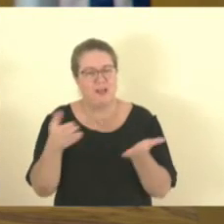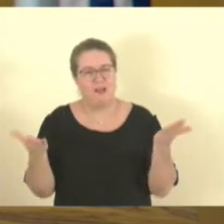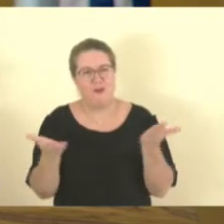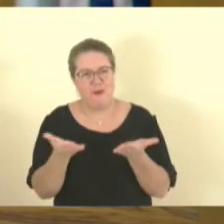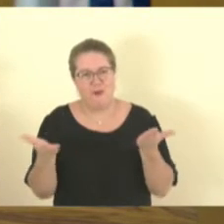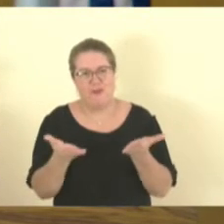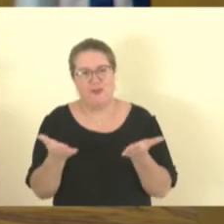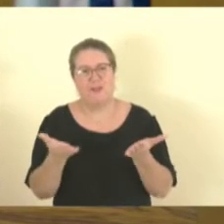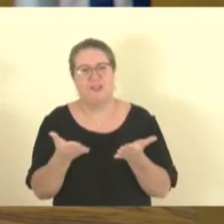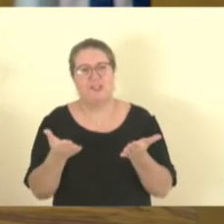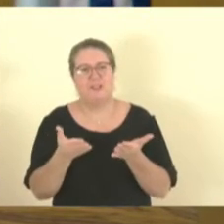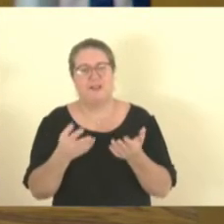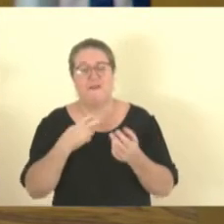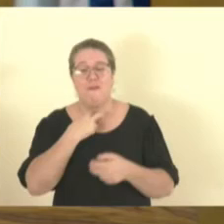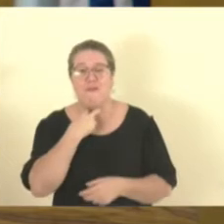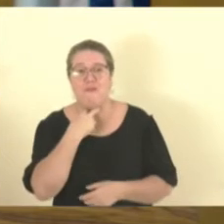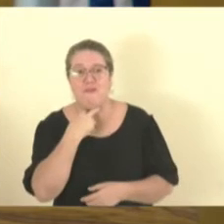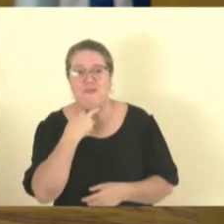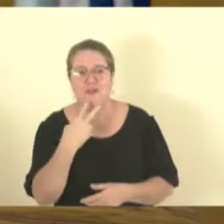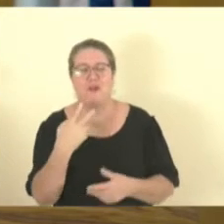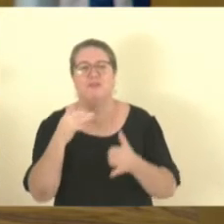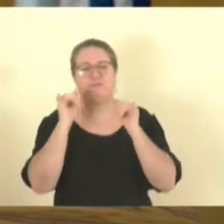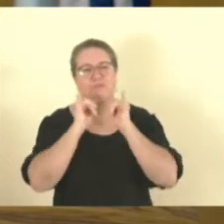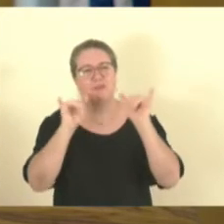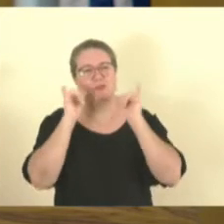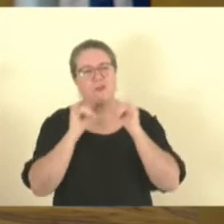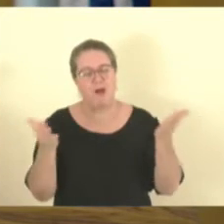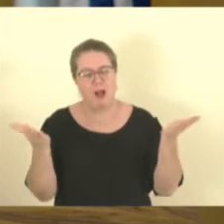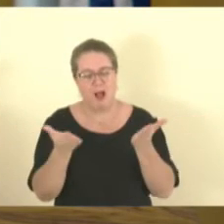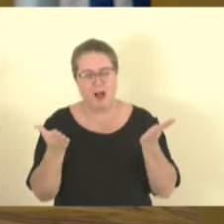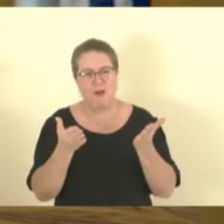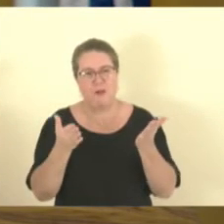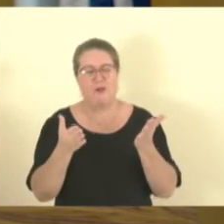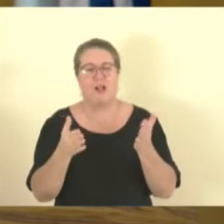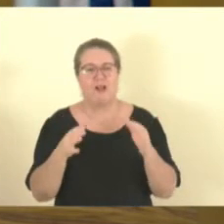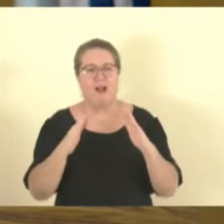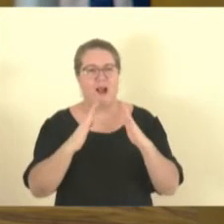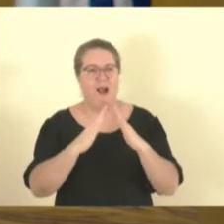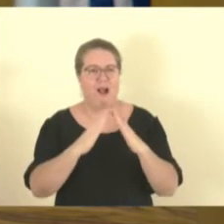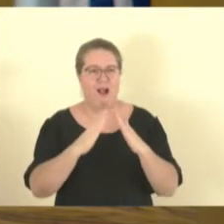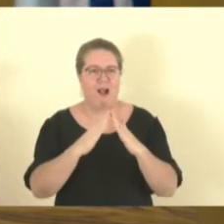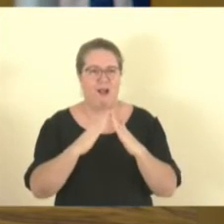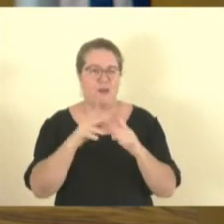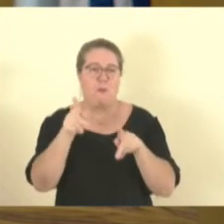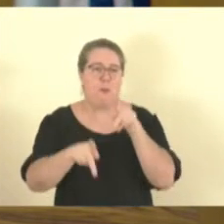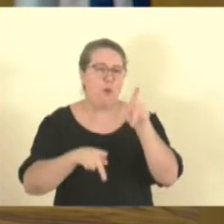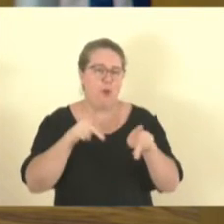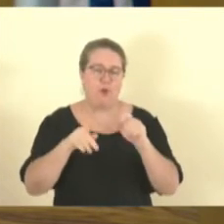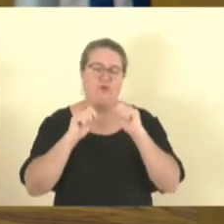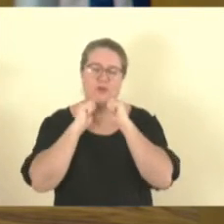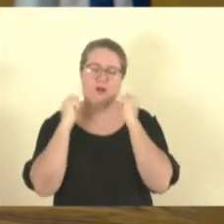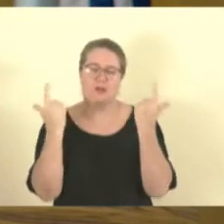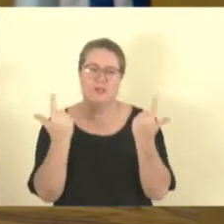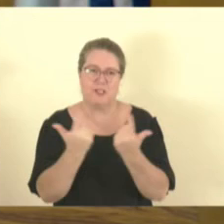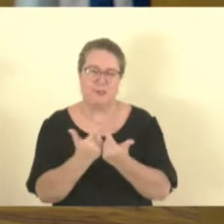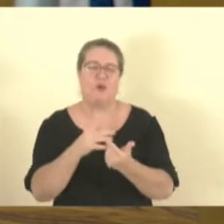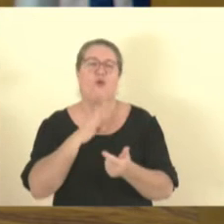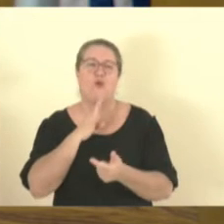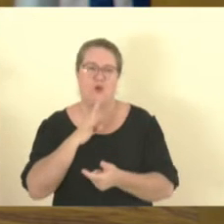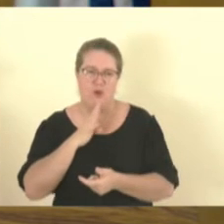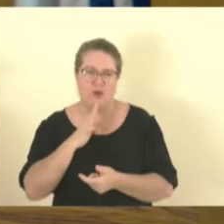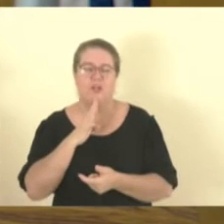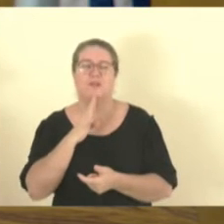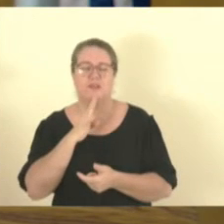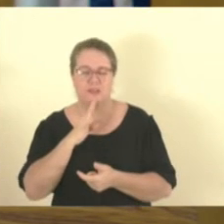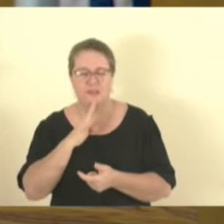termos a voz. Afinal, nós estamos na Casa do Povo, assim como é conhecida a